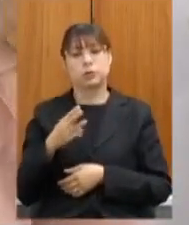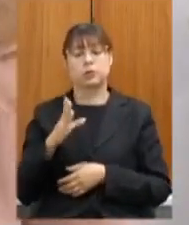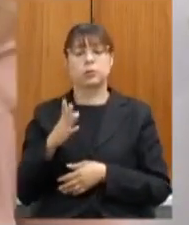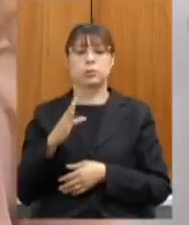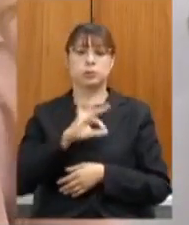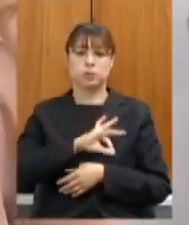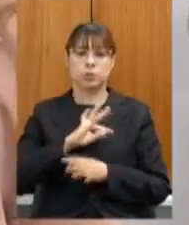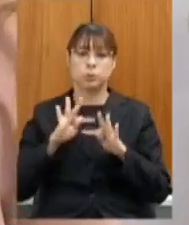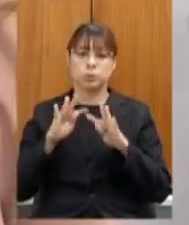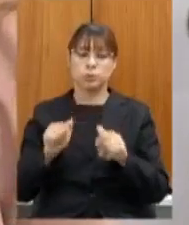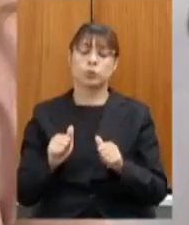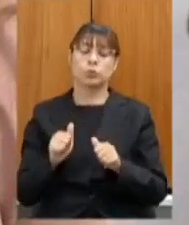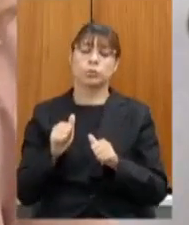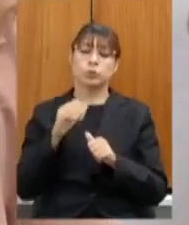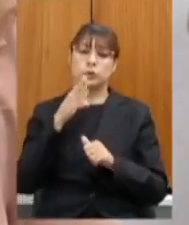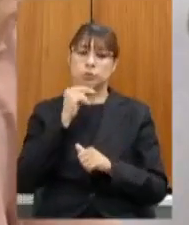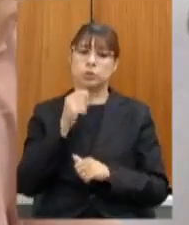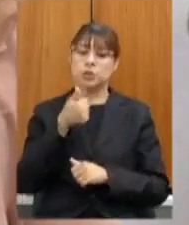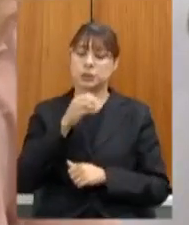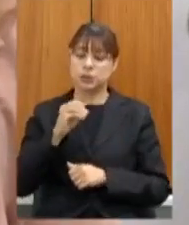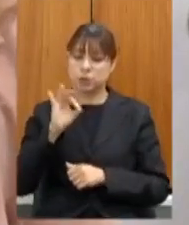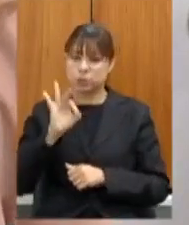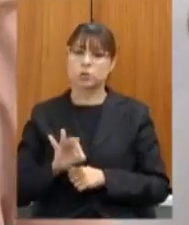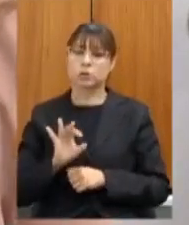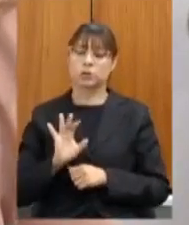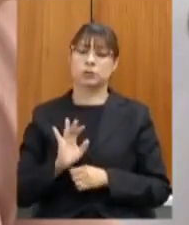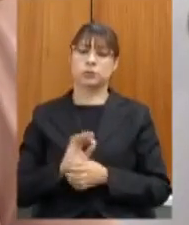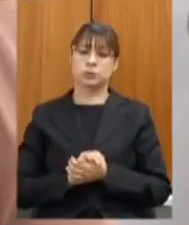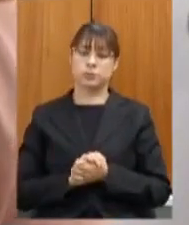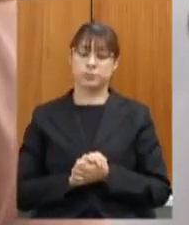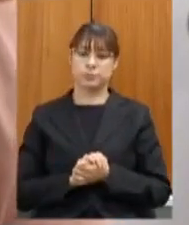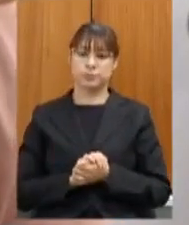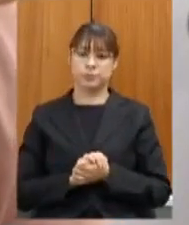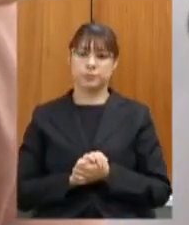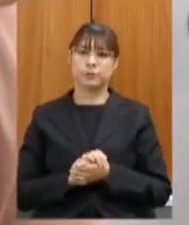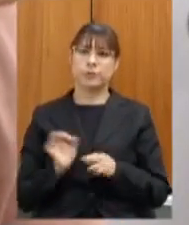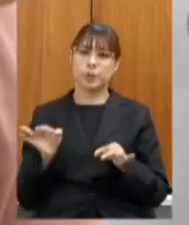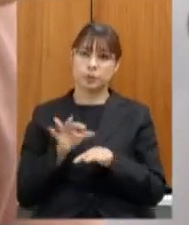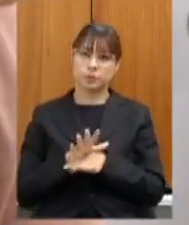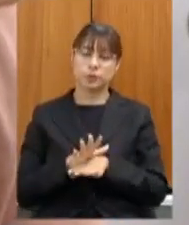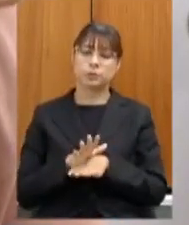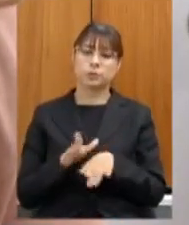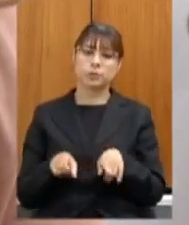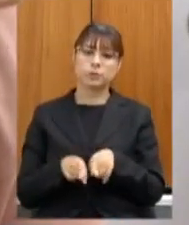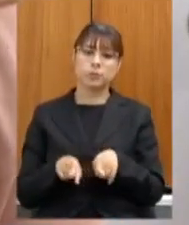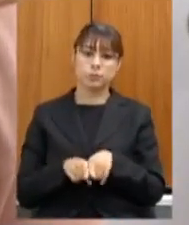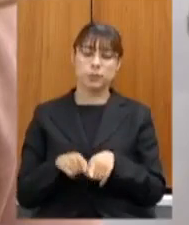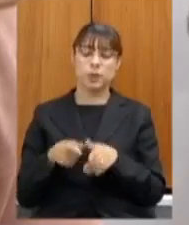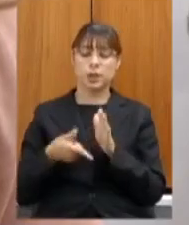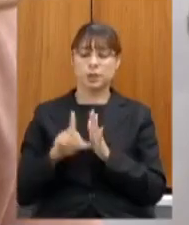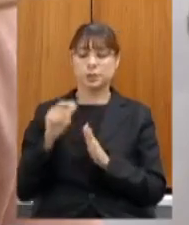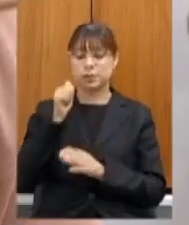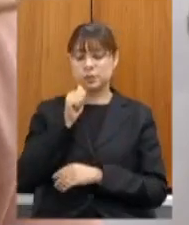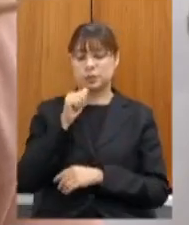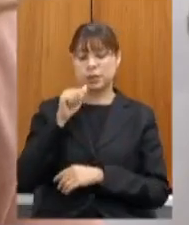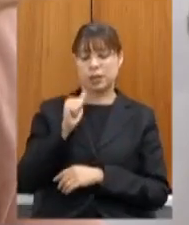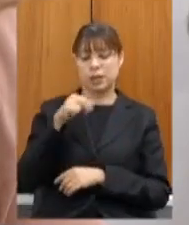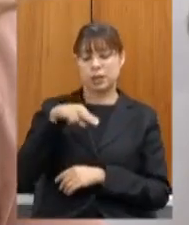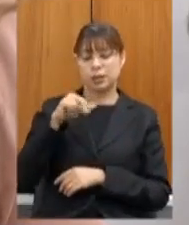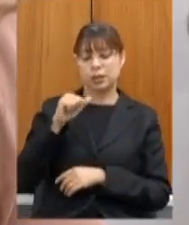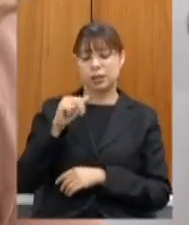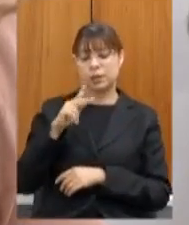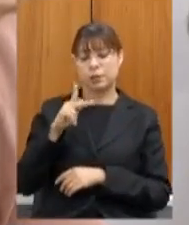são essas as considerações e por fim um tema que a deputada Ana Paula Siqueira trouxe